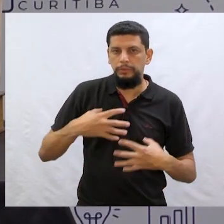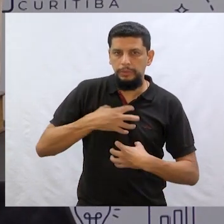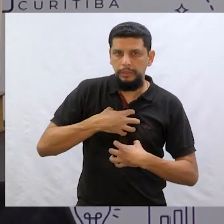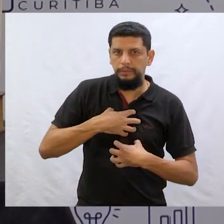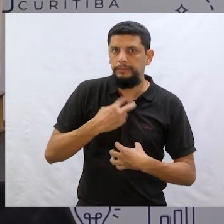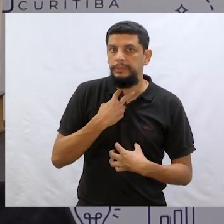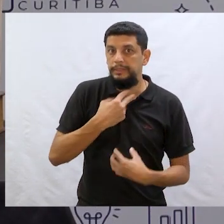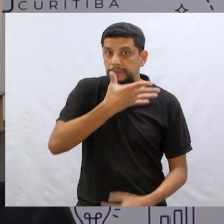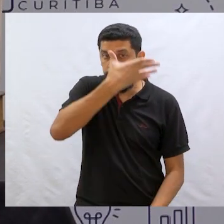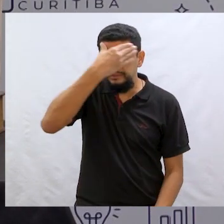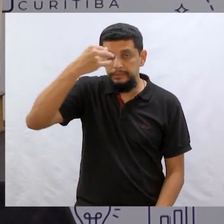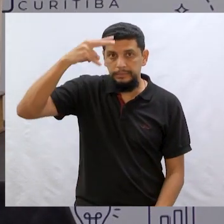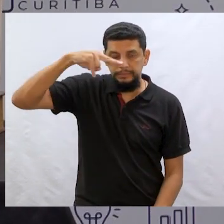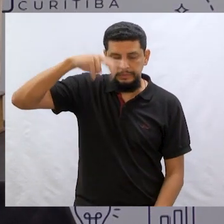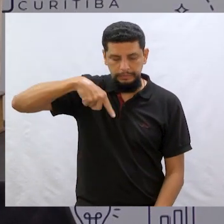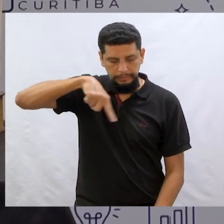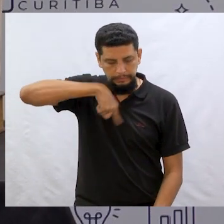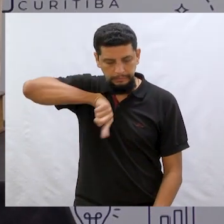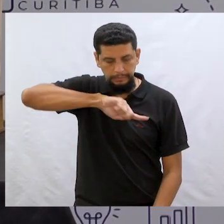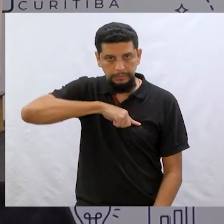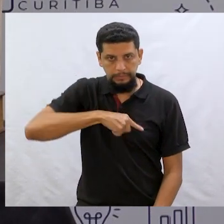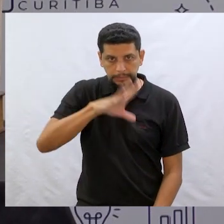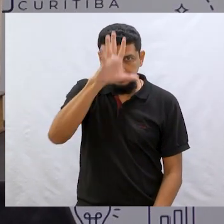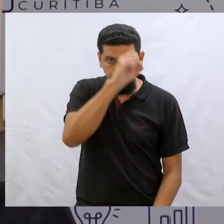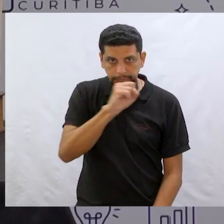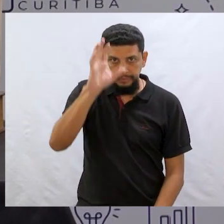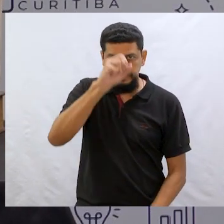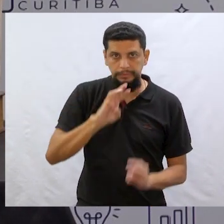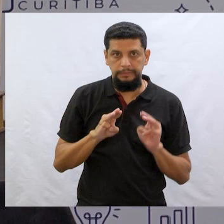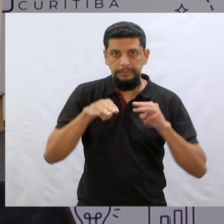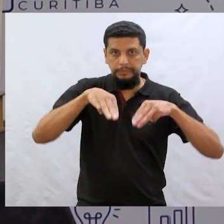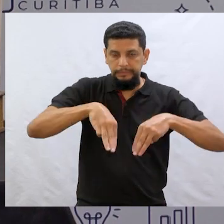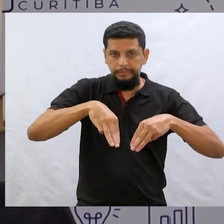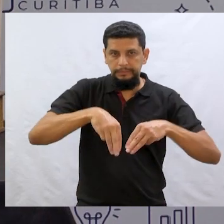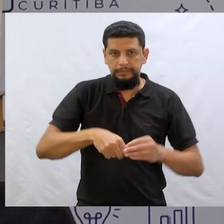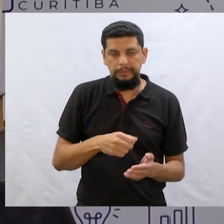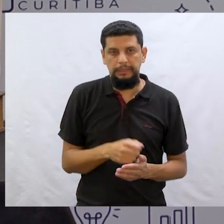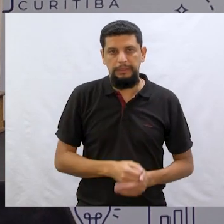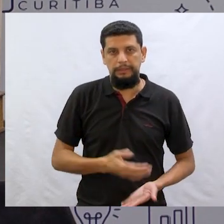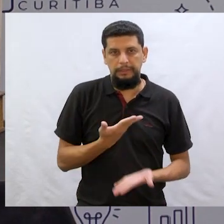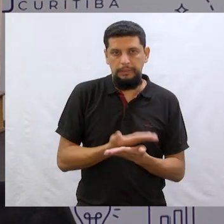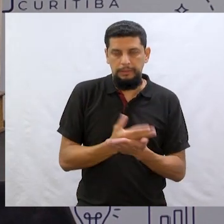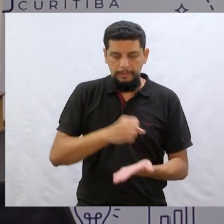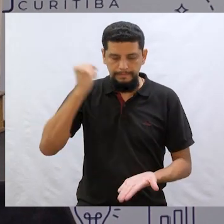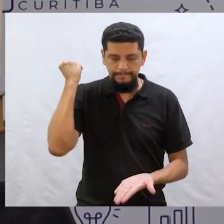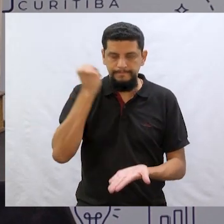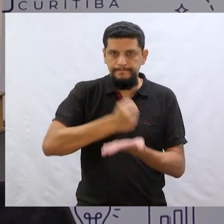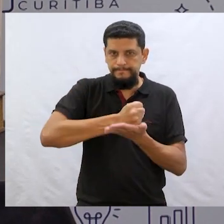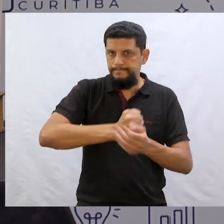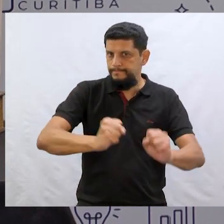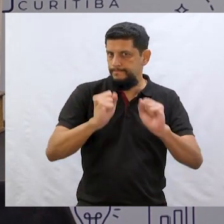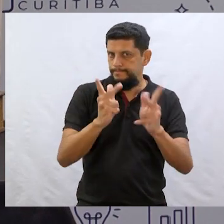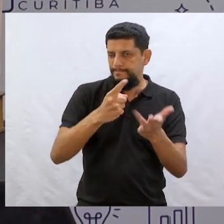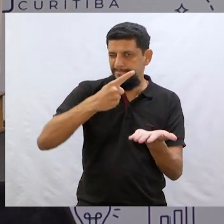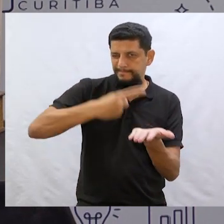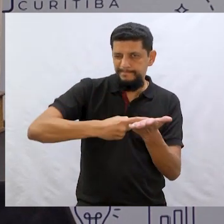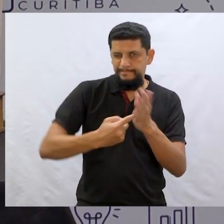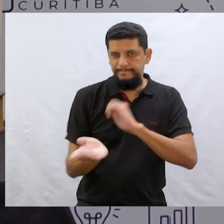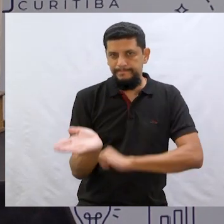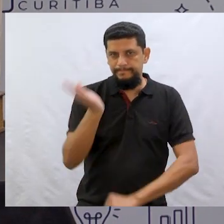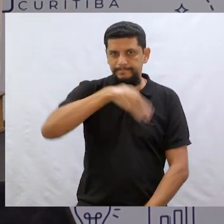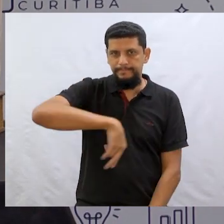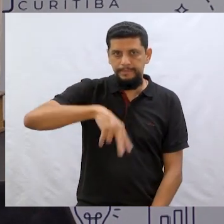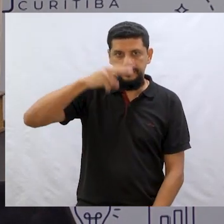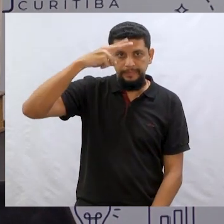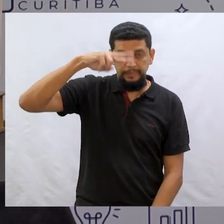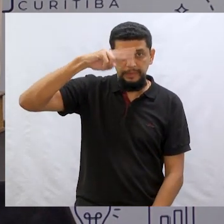da gente não esquecer a história que a gente trabalhou. Isso mesmo. Lá no final da aula, a gente vai, ó, carimbá-lo. Combinado? Então, vamos para